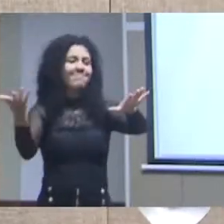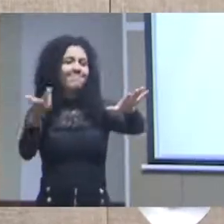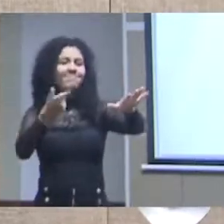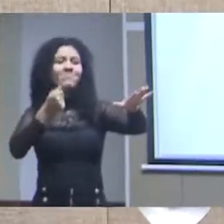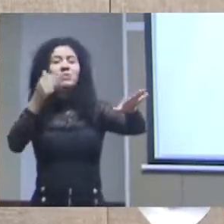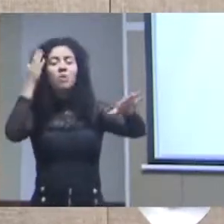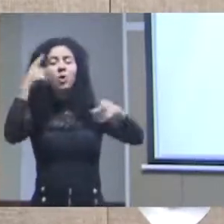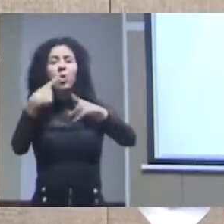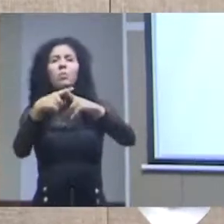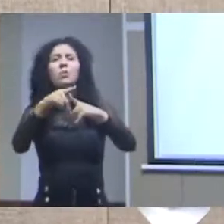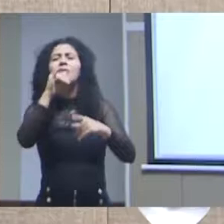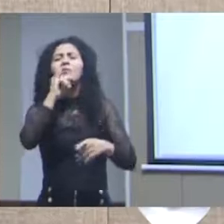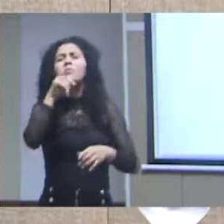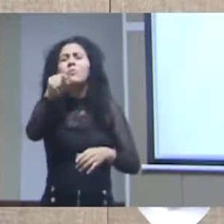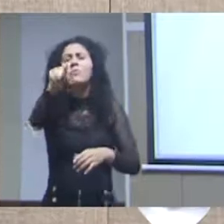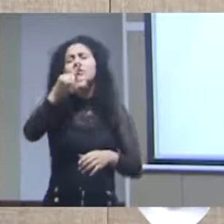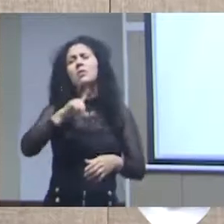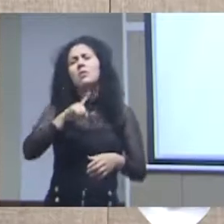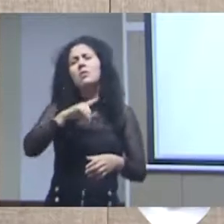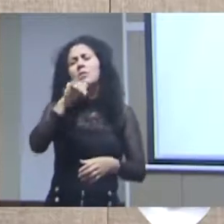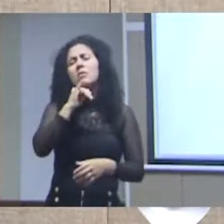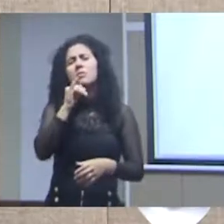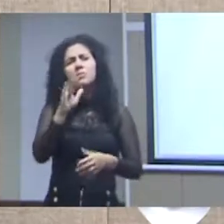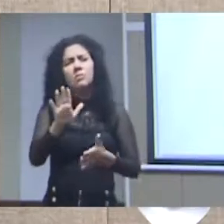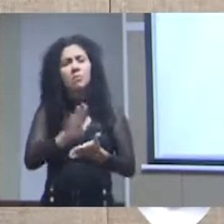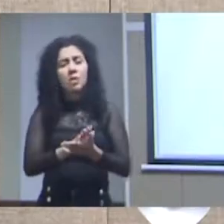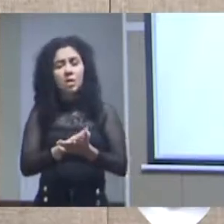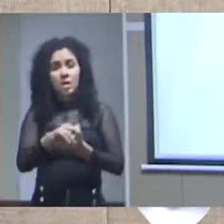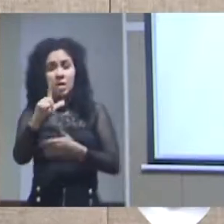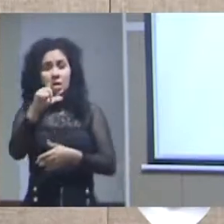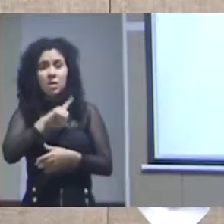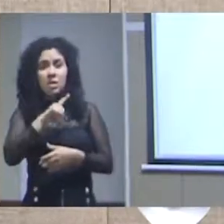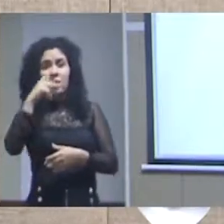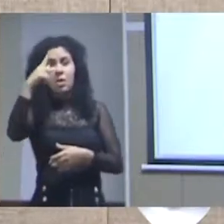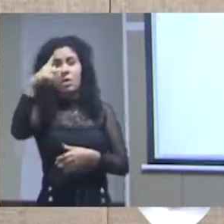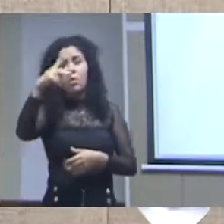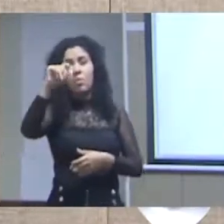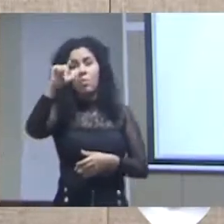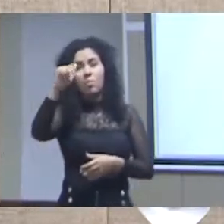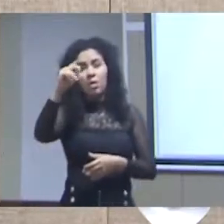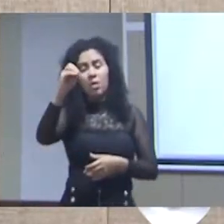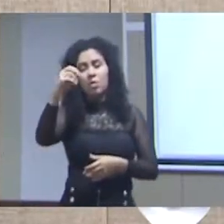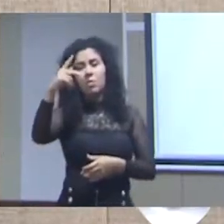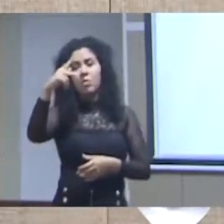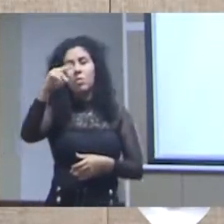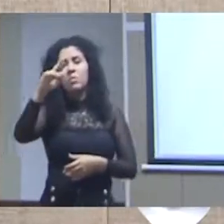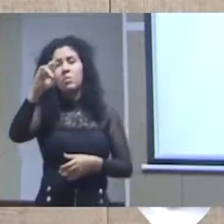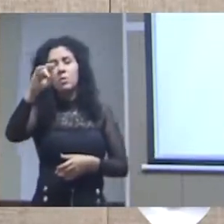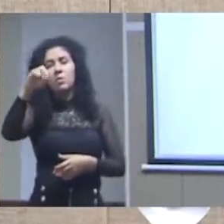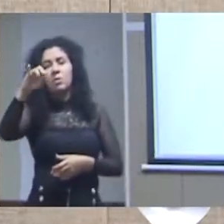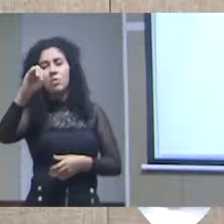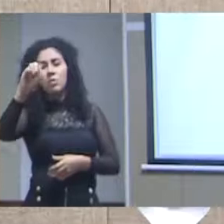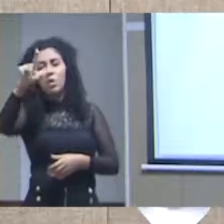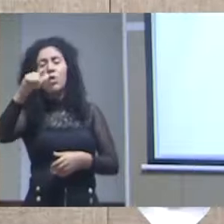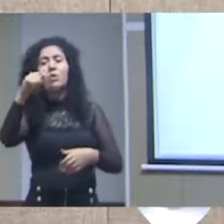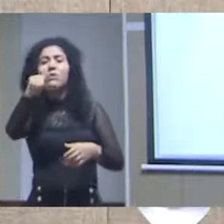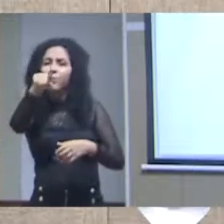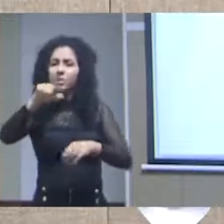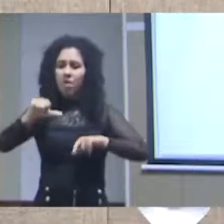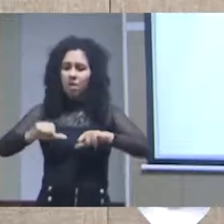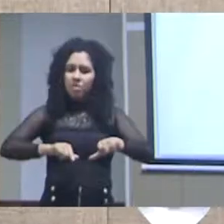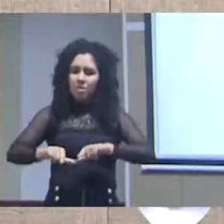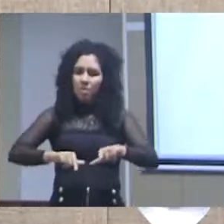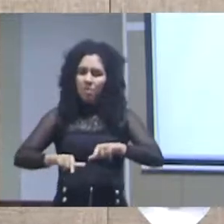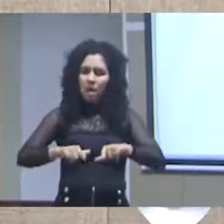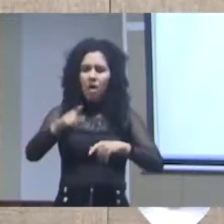às vezes você tem você tinha agora para acabar o plano plurianual lá que você assume os compromissos com o governo você trabalha para cumprir o seu plano